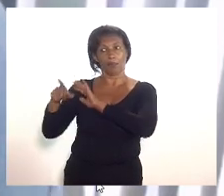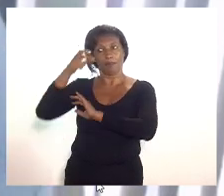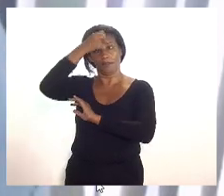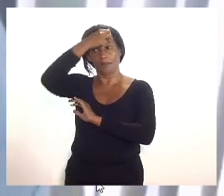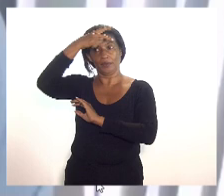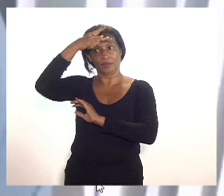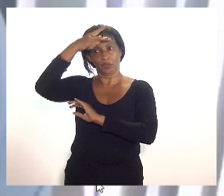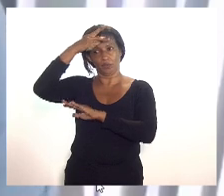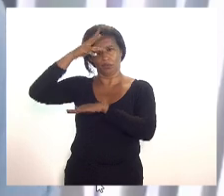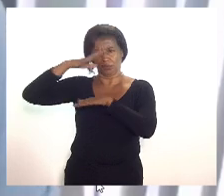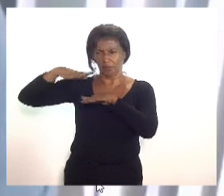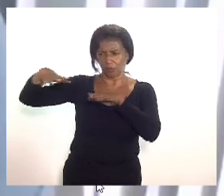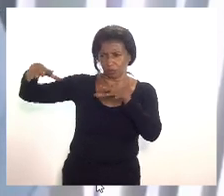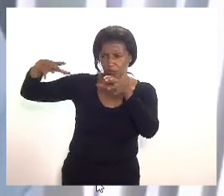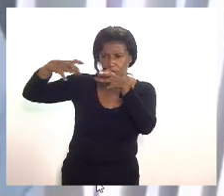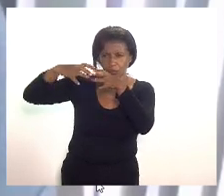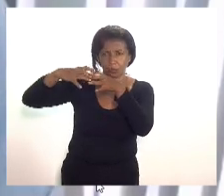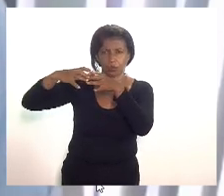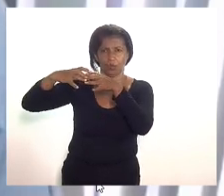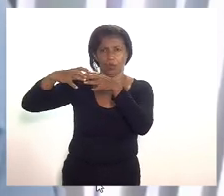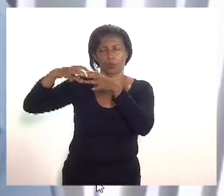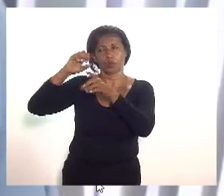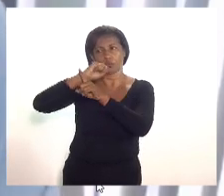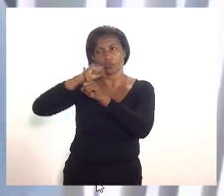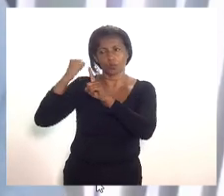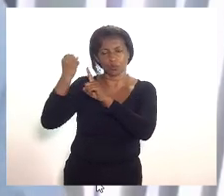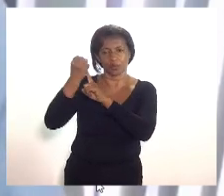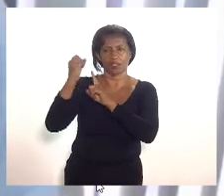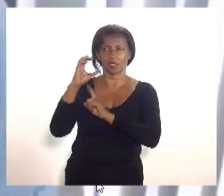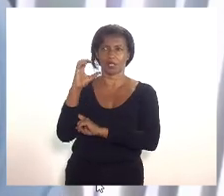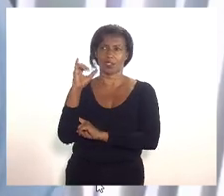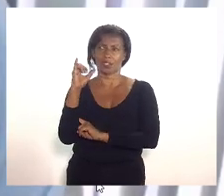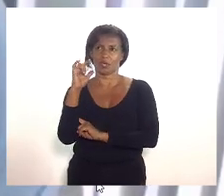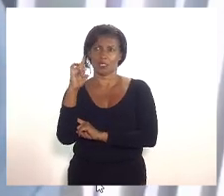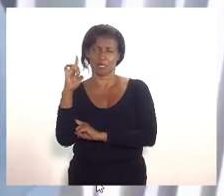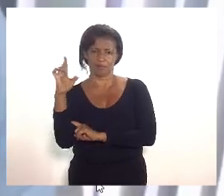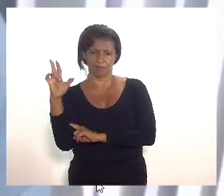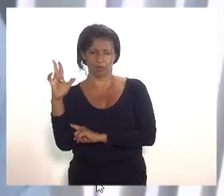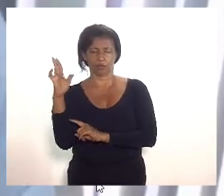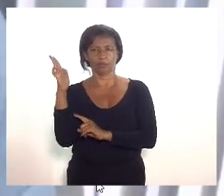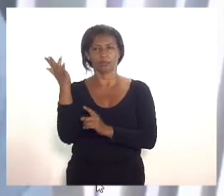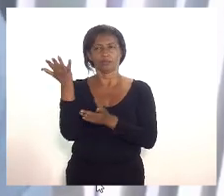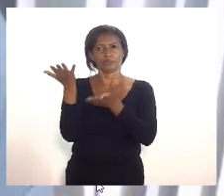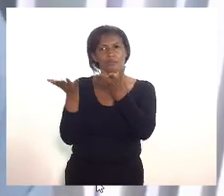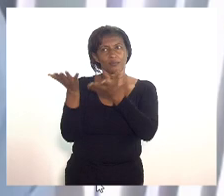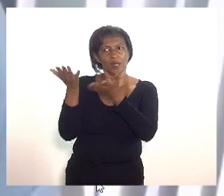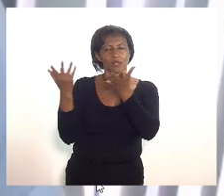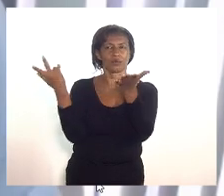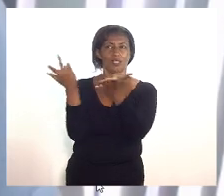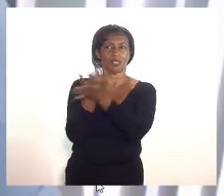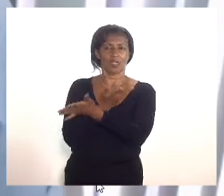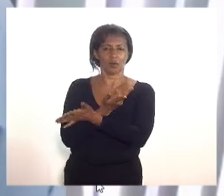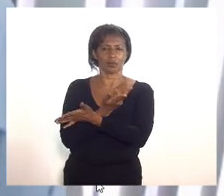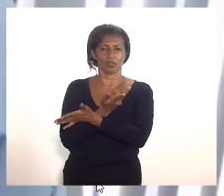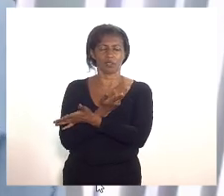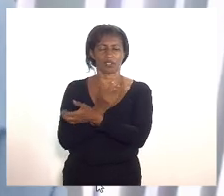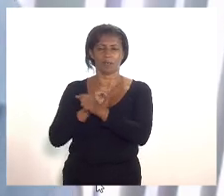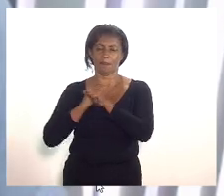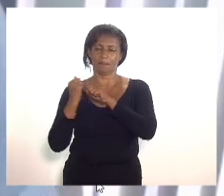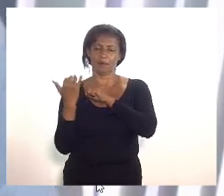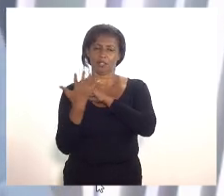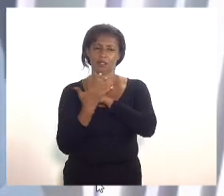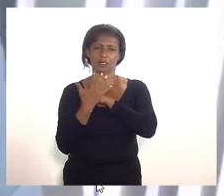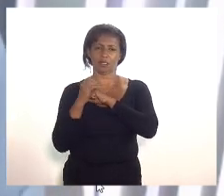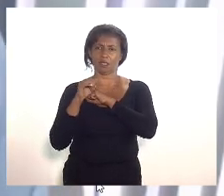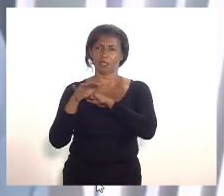me refiro ao conjunto da sociedade a prefeitura e a sociedade civil mas o saldo e o balanço do enfrentamento que a Niterói vem fazendo a pandemia do novo coronavírus